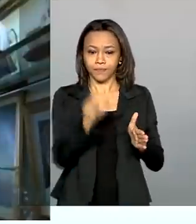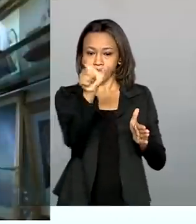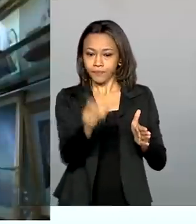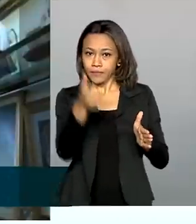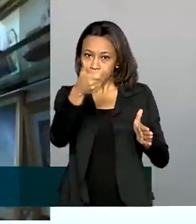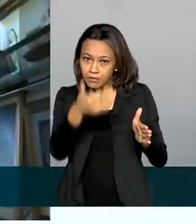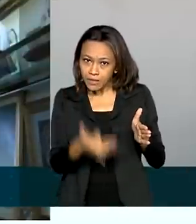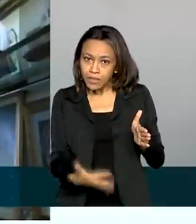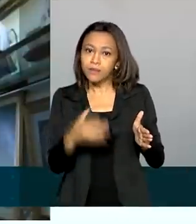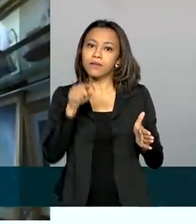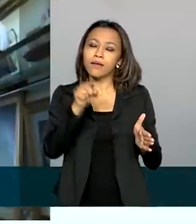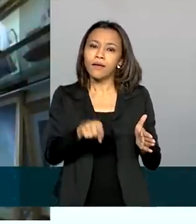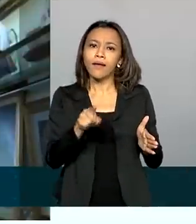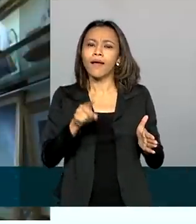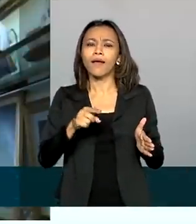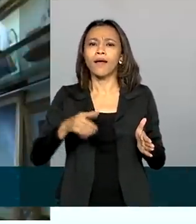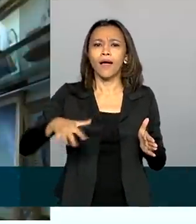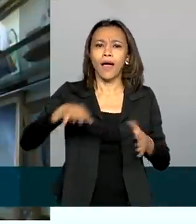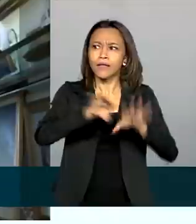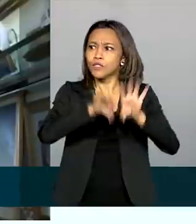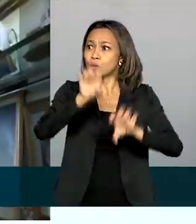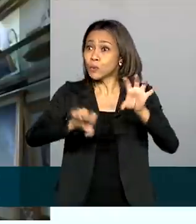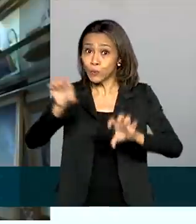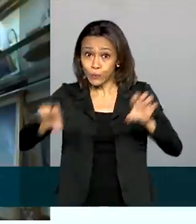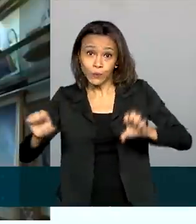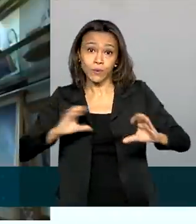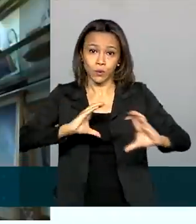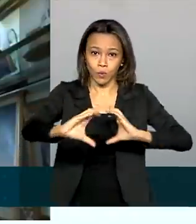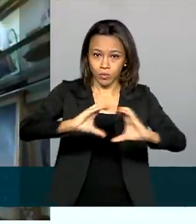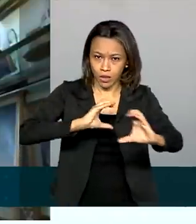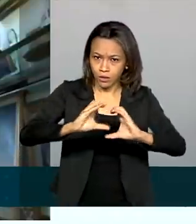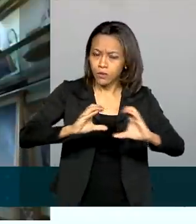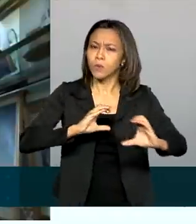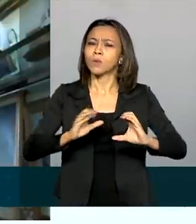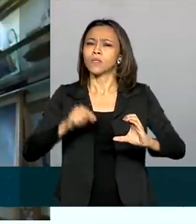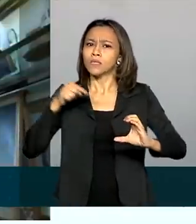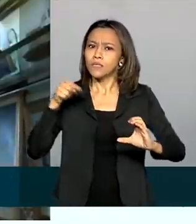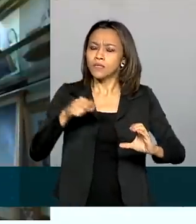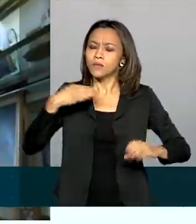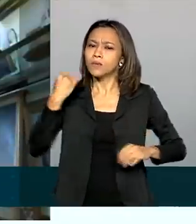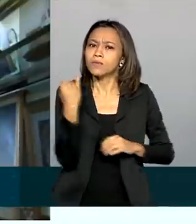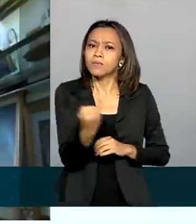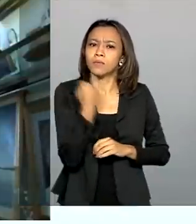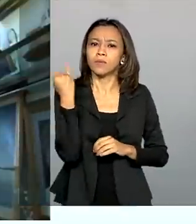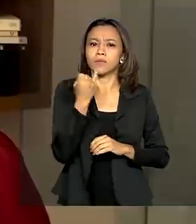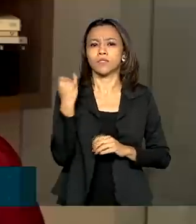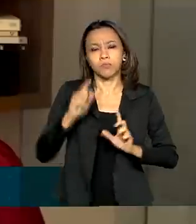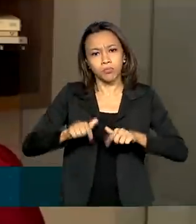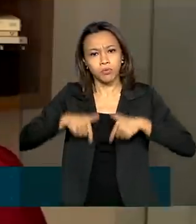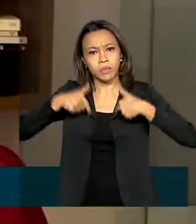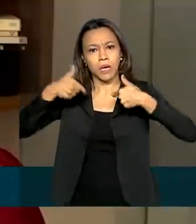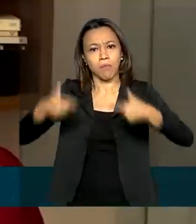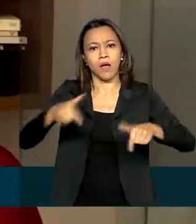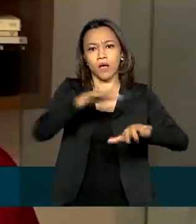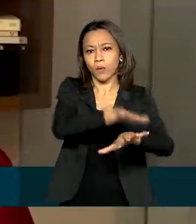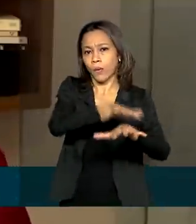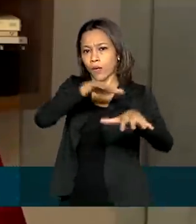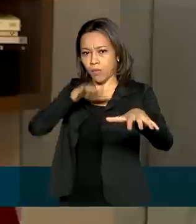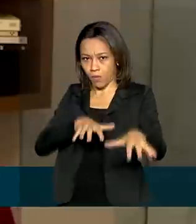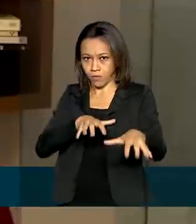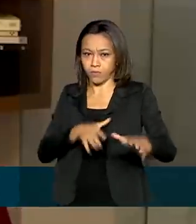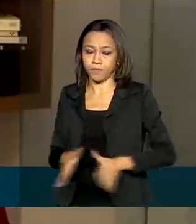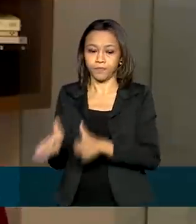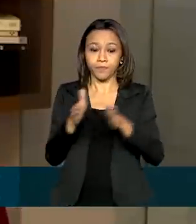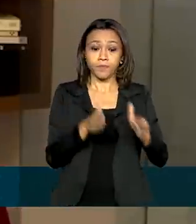telecomunicações que estão também sendo o pilar principal para o nosso trabalho remoto. Durante a pandemia,